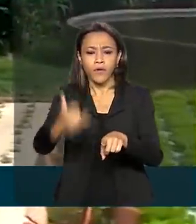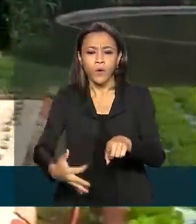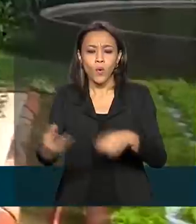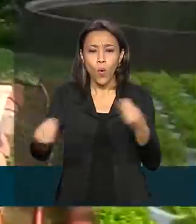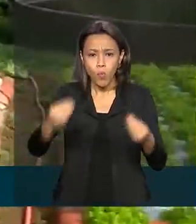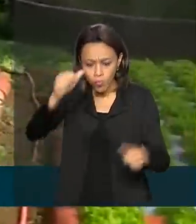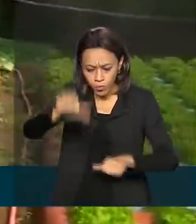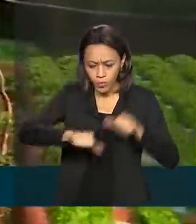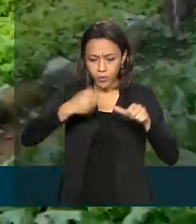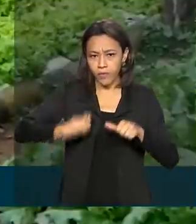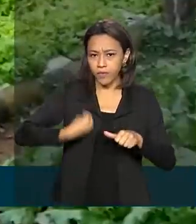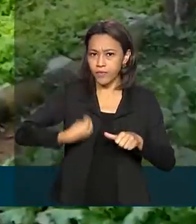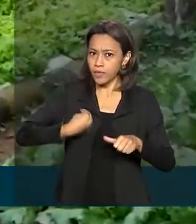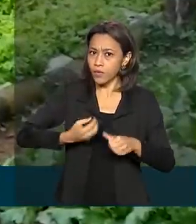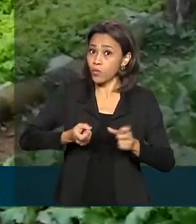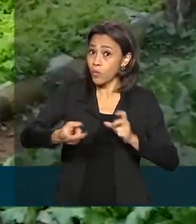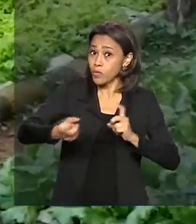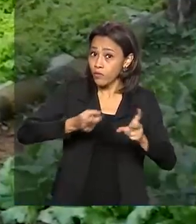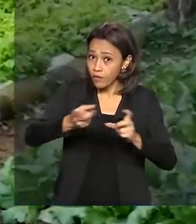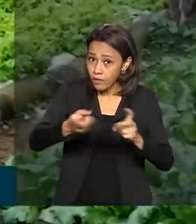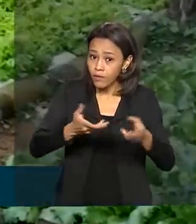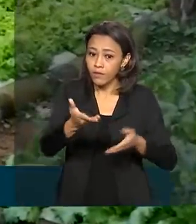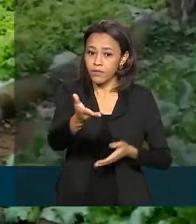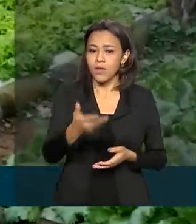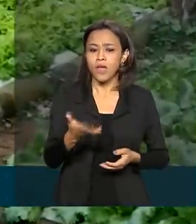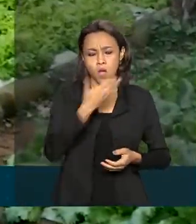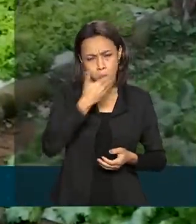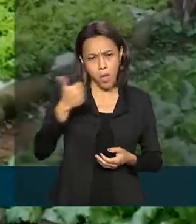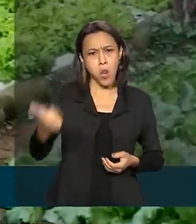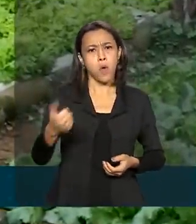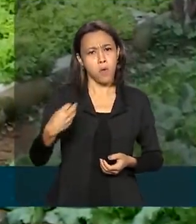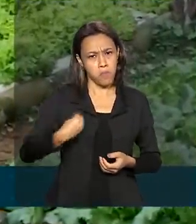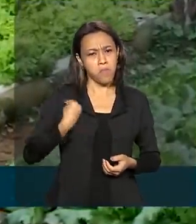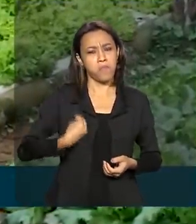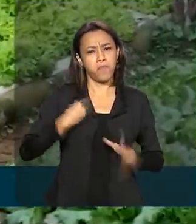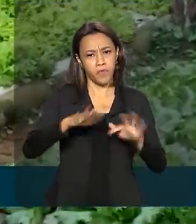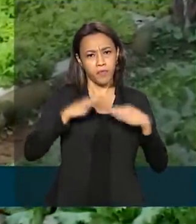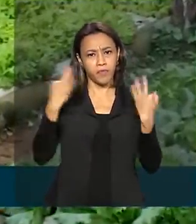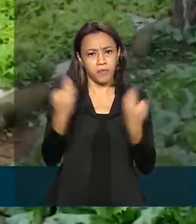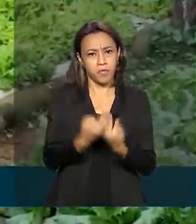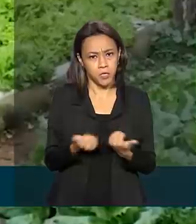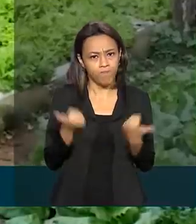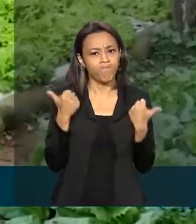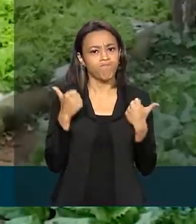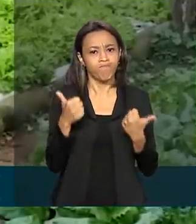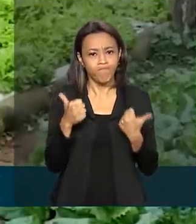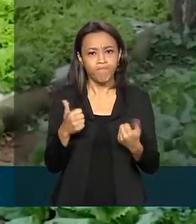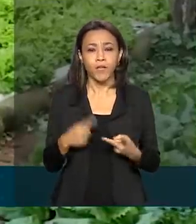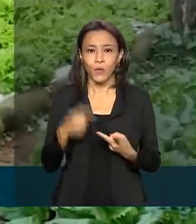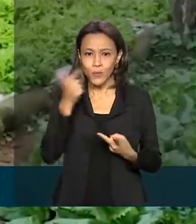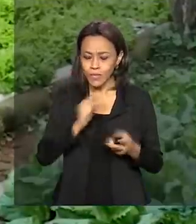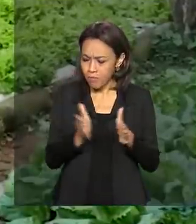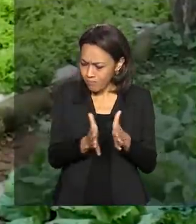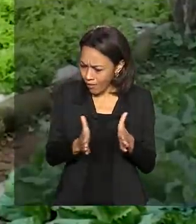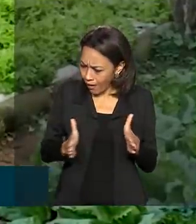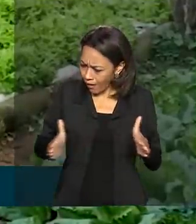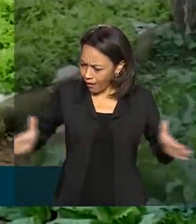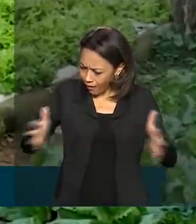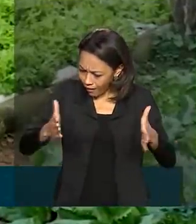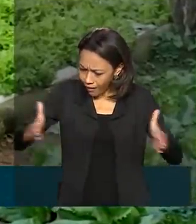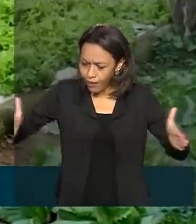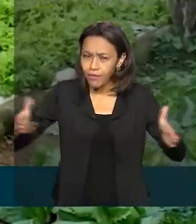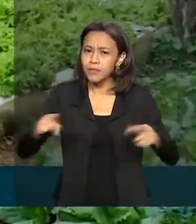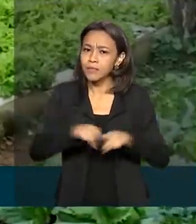produção pelo programa. Eu consegui dar uma melhor vida à minha família, consegui aumentar a minha roça, a minha